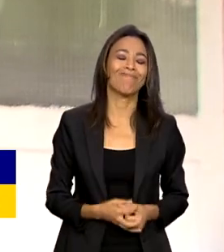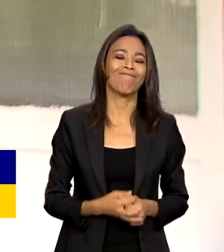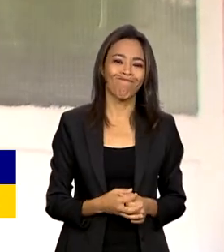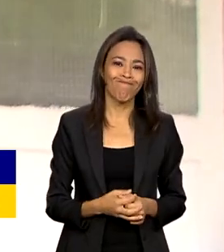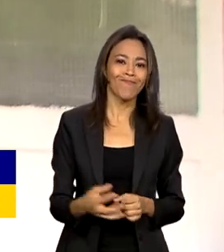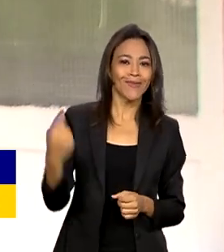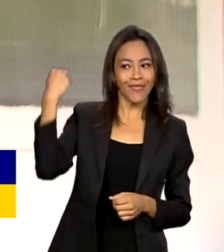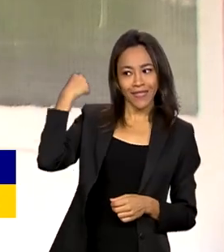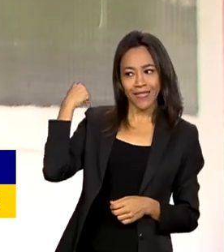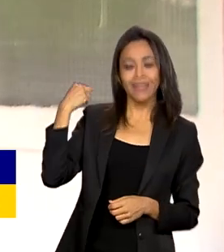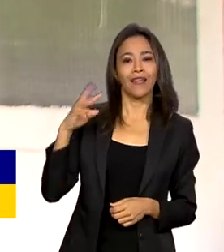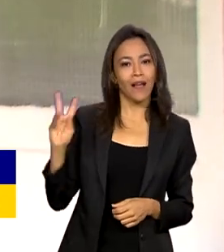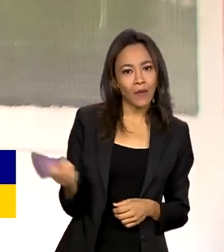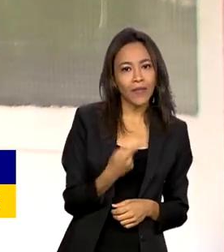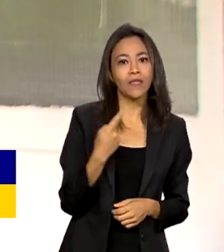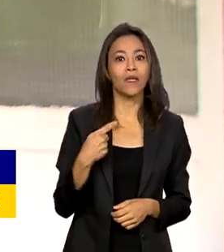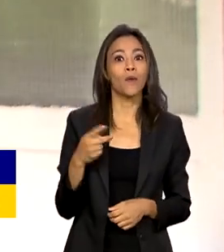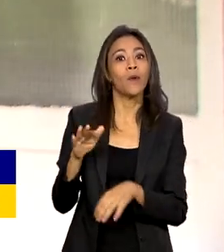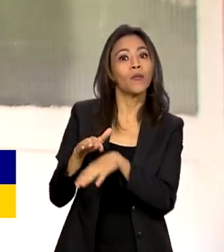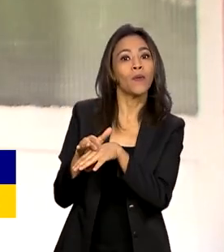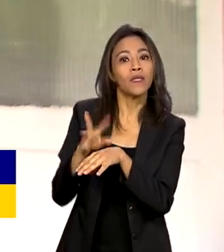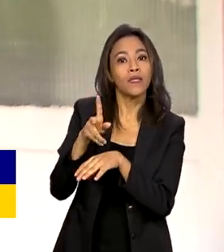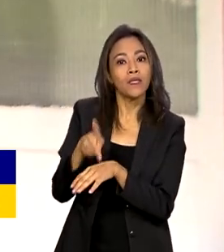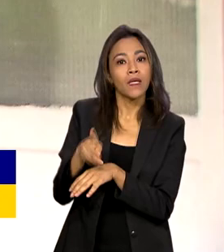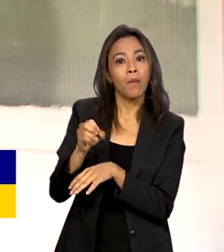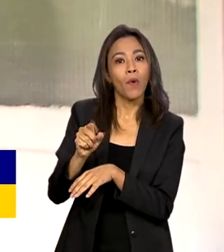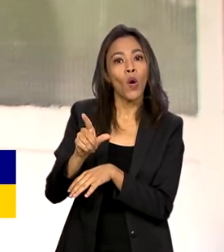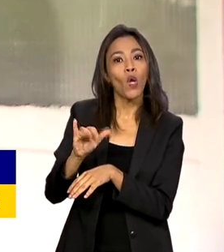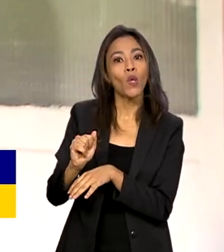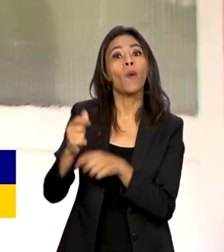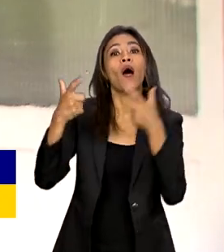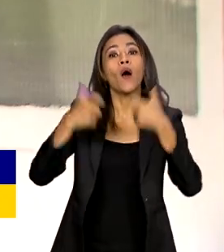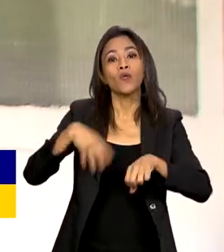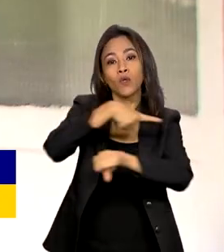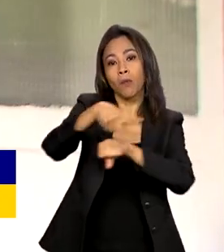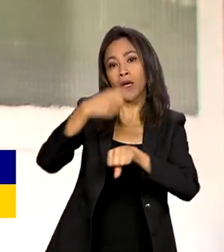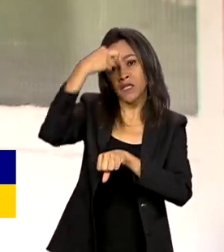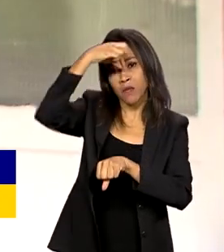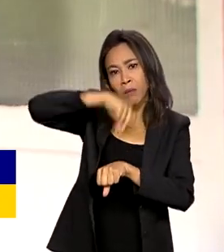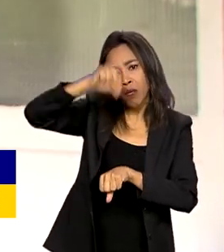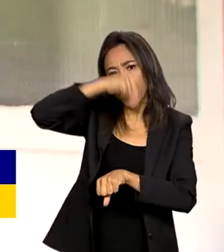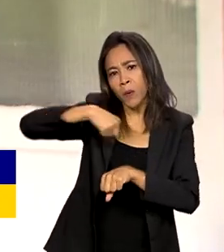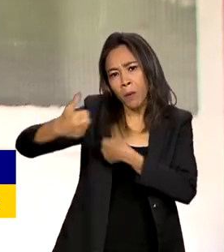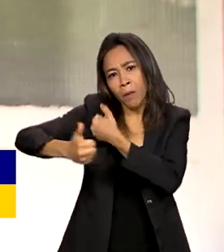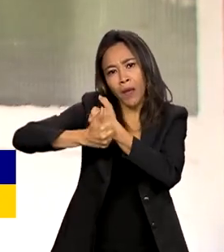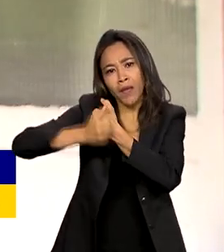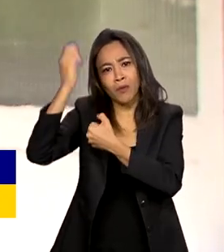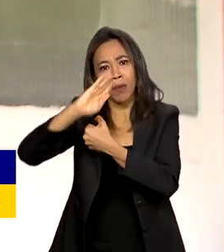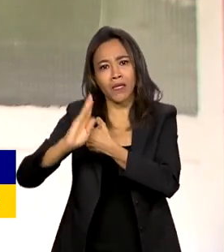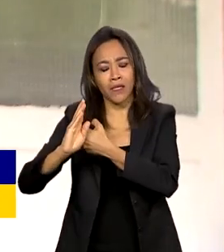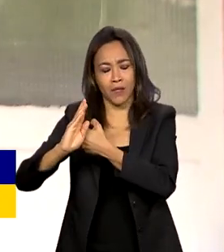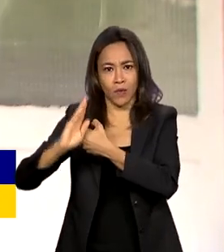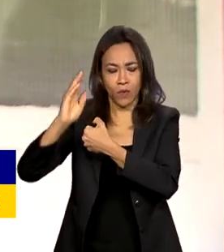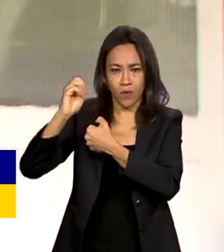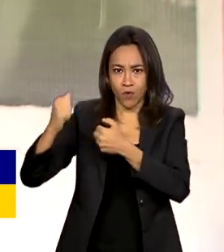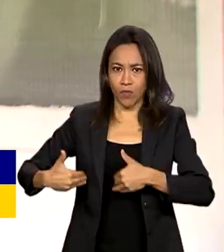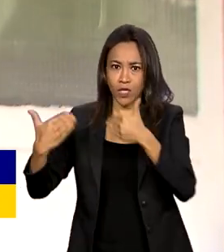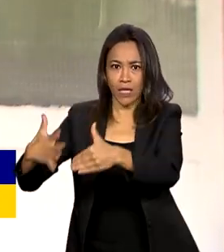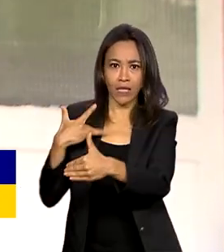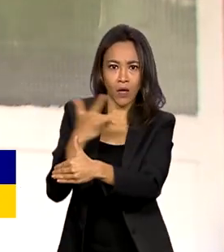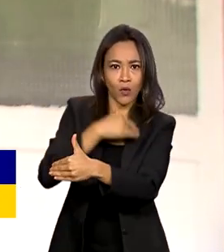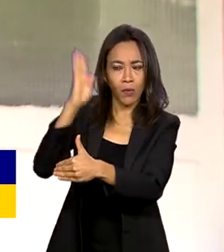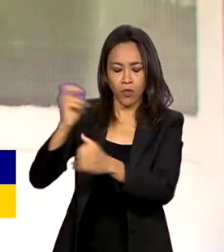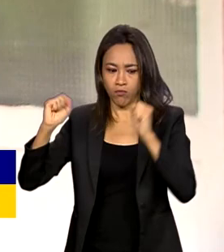fim de semana, um caso de polio registrado no Peru, fronteira com o Brasil, deixou em alerta o Ministério da Saúde